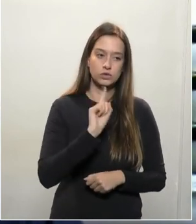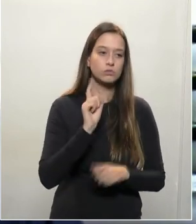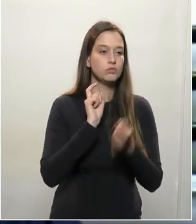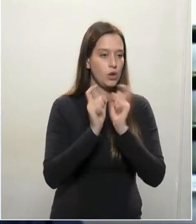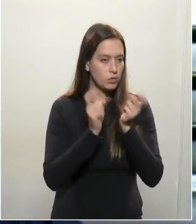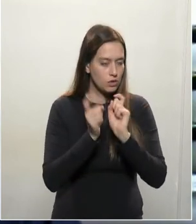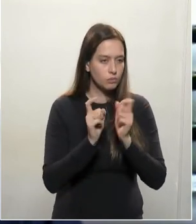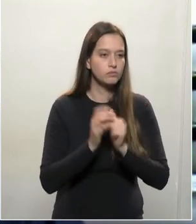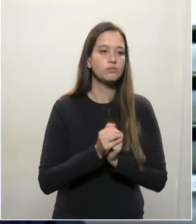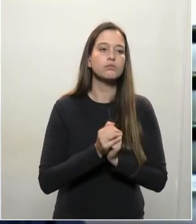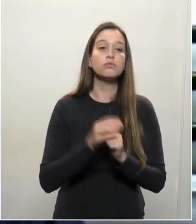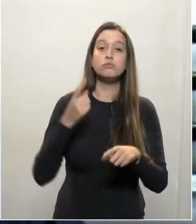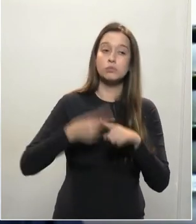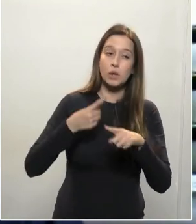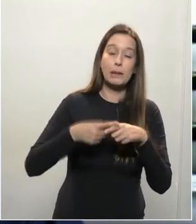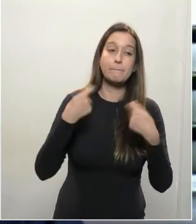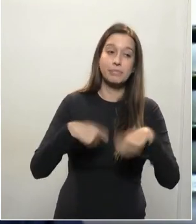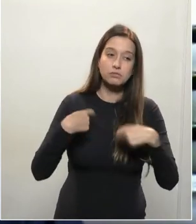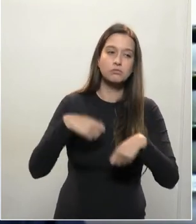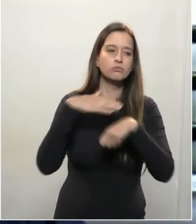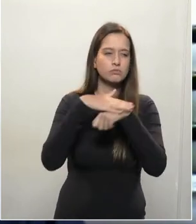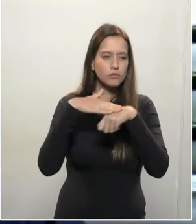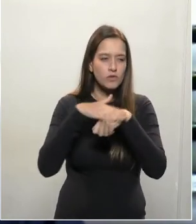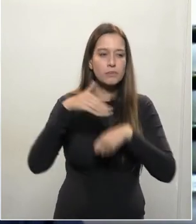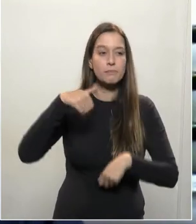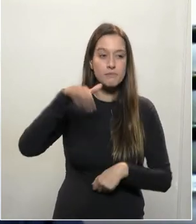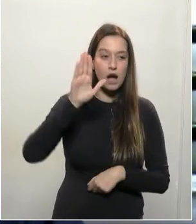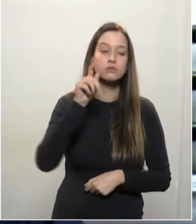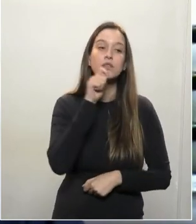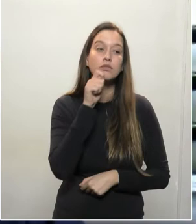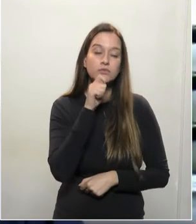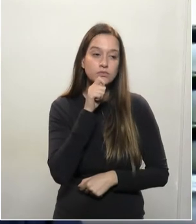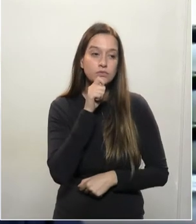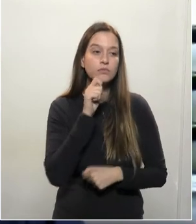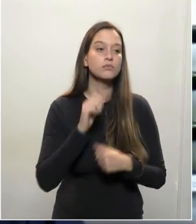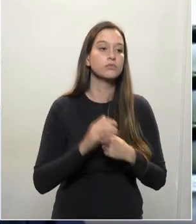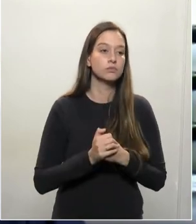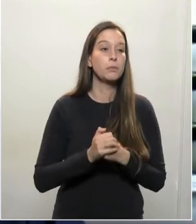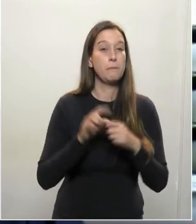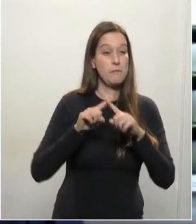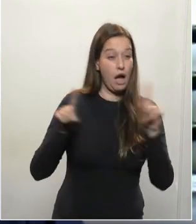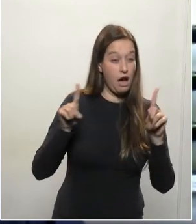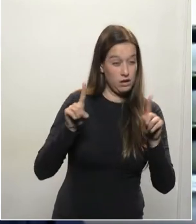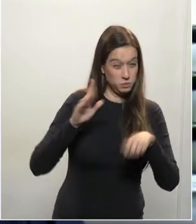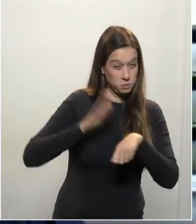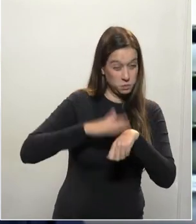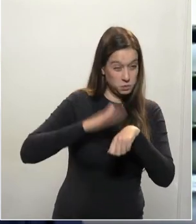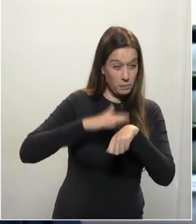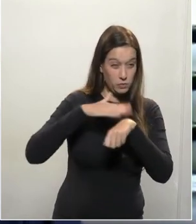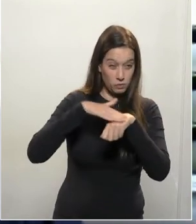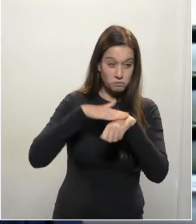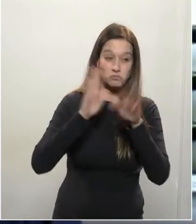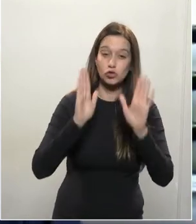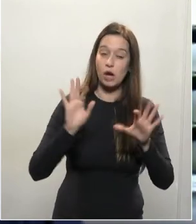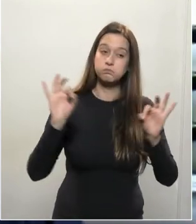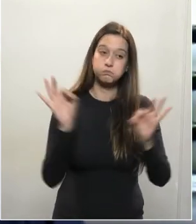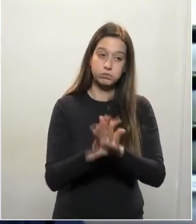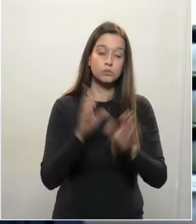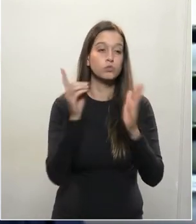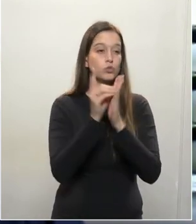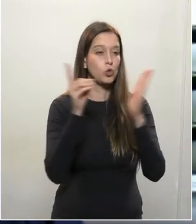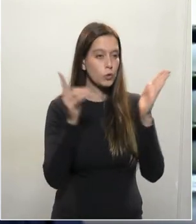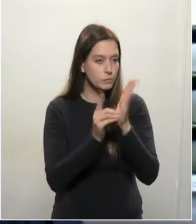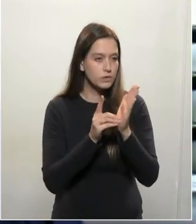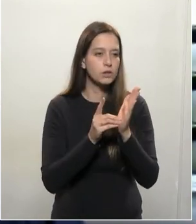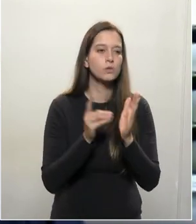vamos ter que conversar muito mesmo. Como eu tinha falado, a época de conversar já passou. A época de mandar documentos e retornar já passaram.